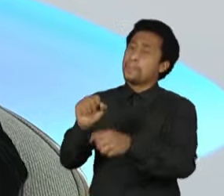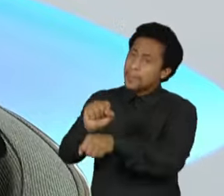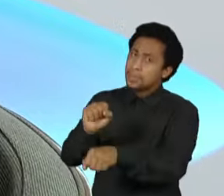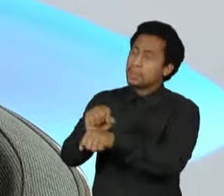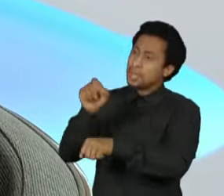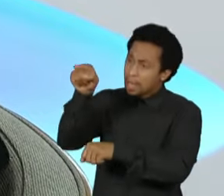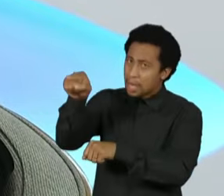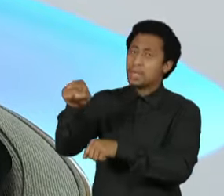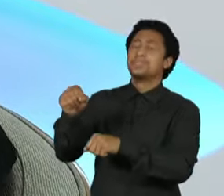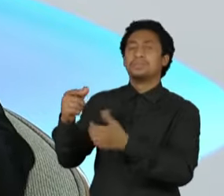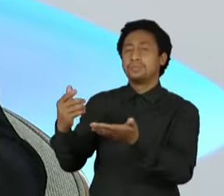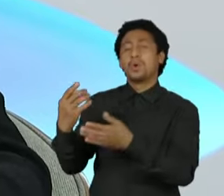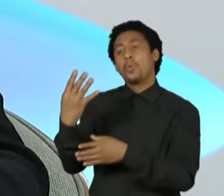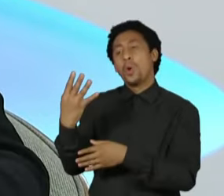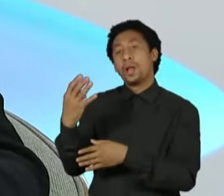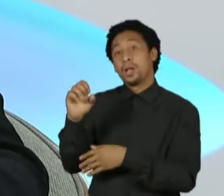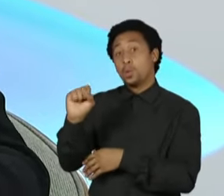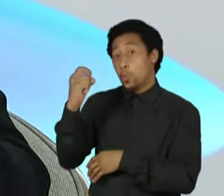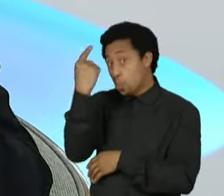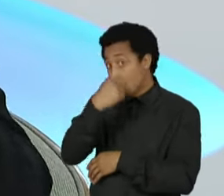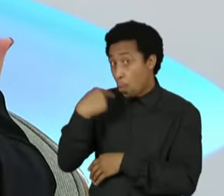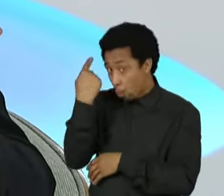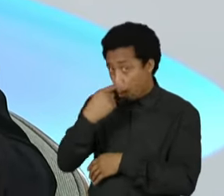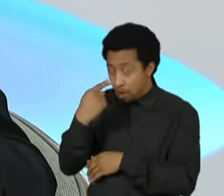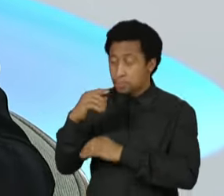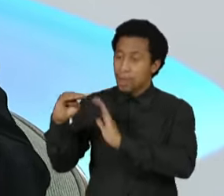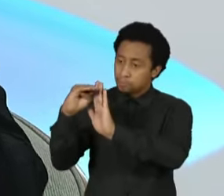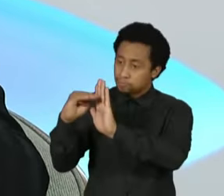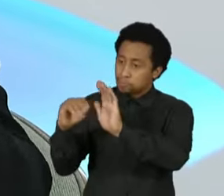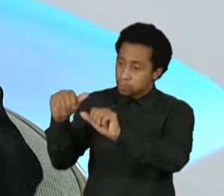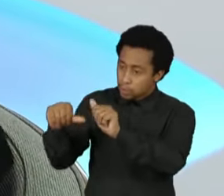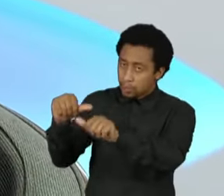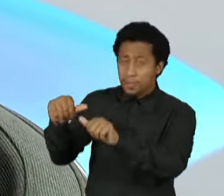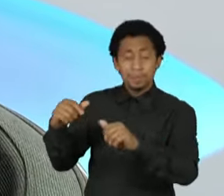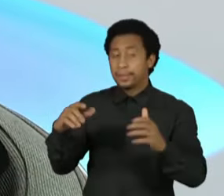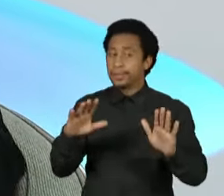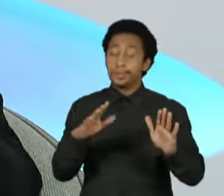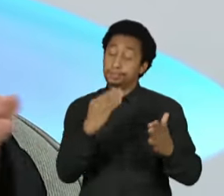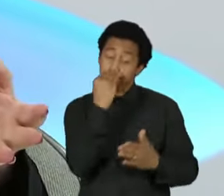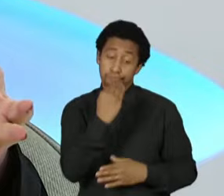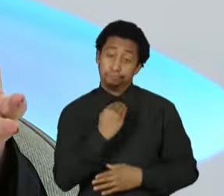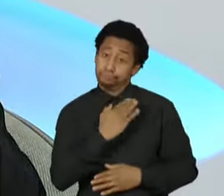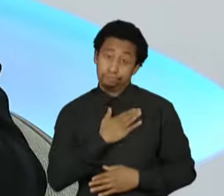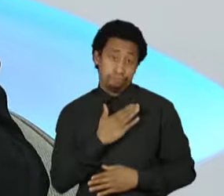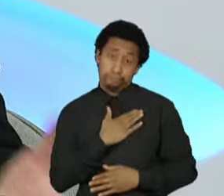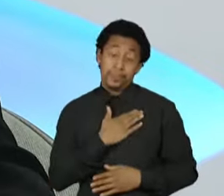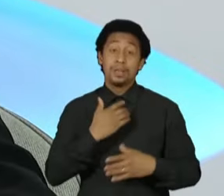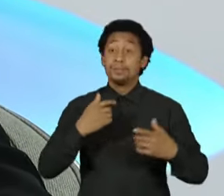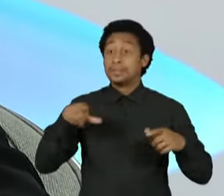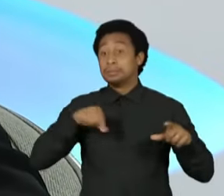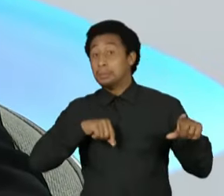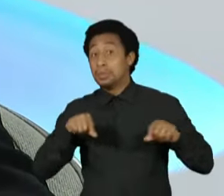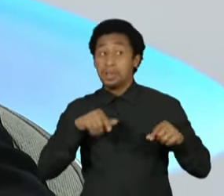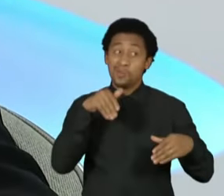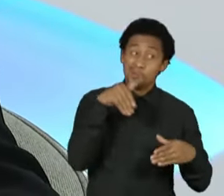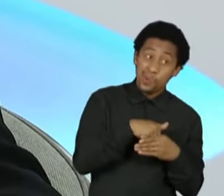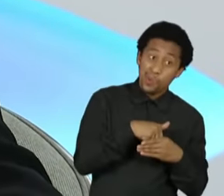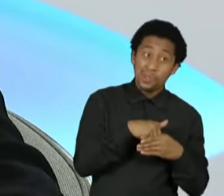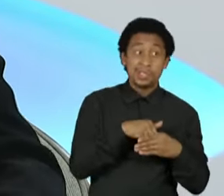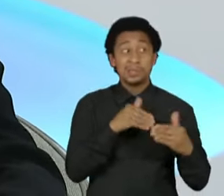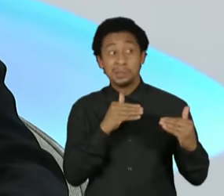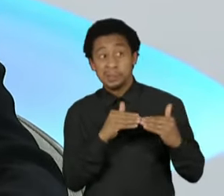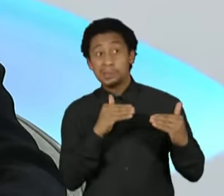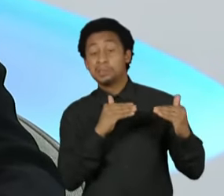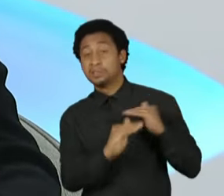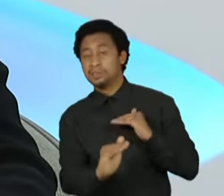para que a gente pudesse tirar os excessos e aprimorar. E eu não era mais lida e as duas eram votar ou não. Me desculpe, mas eu sou